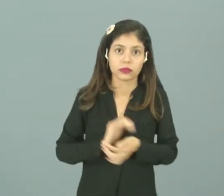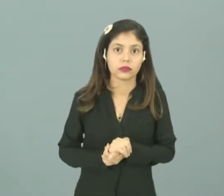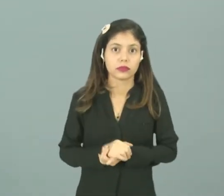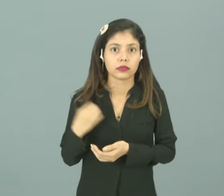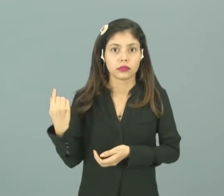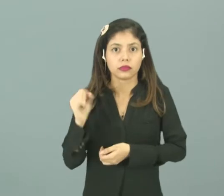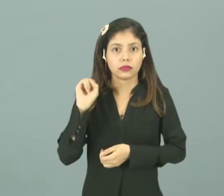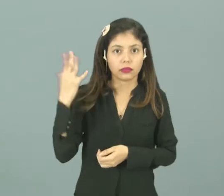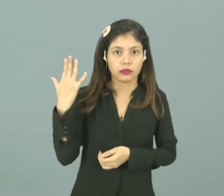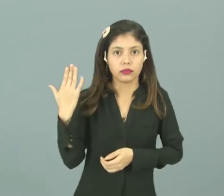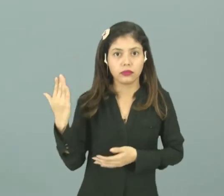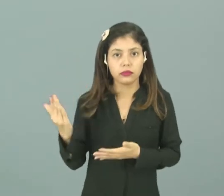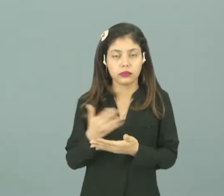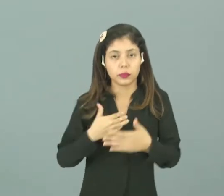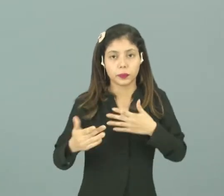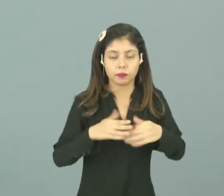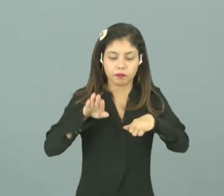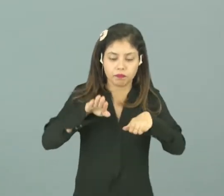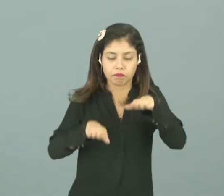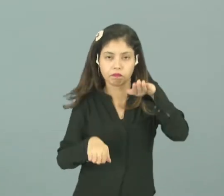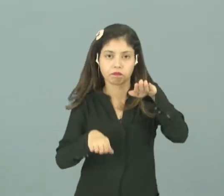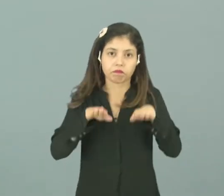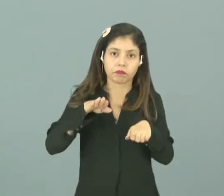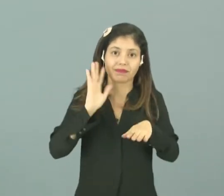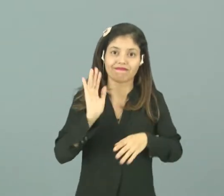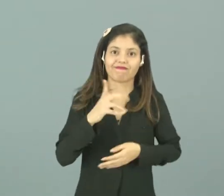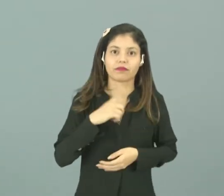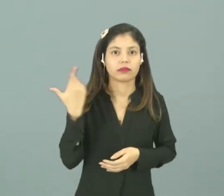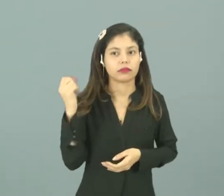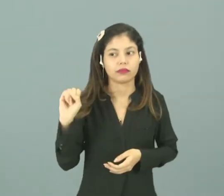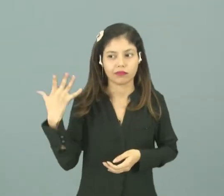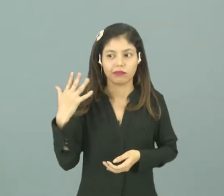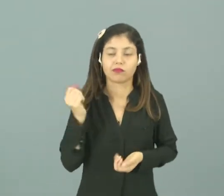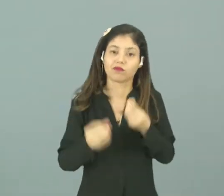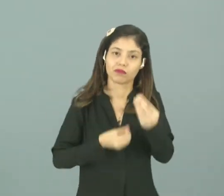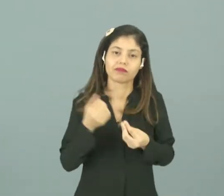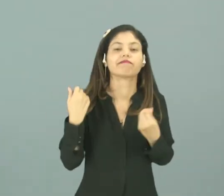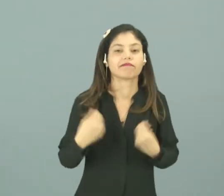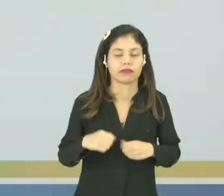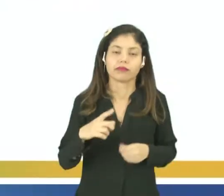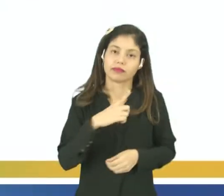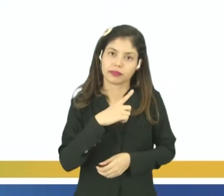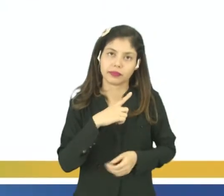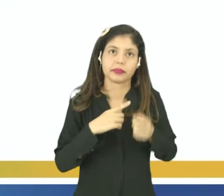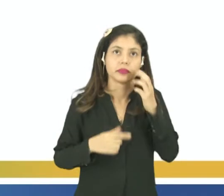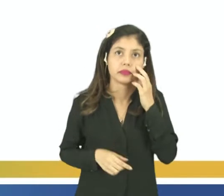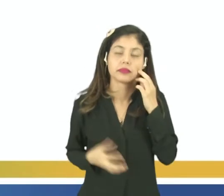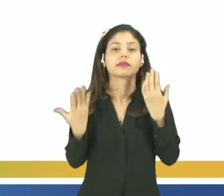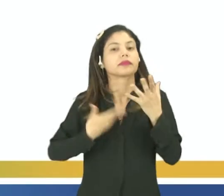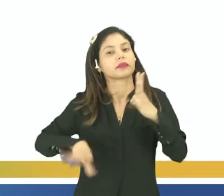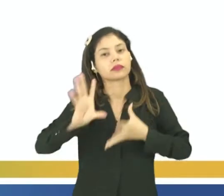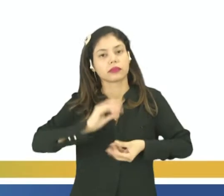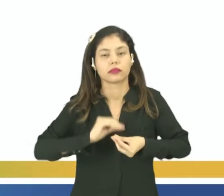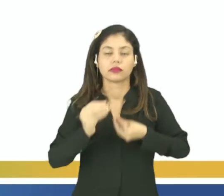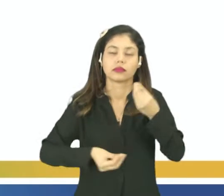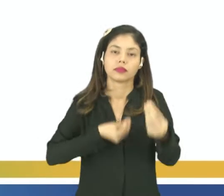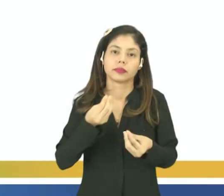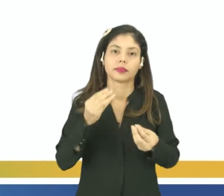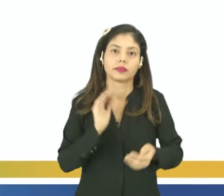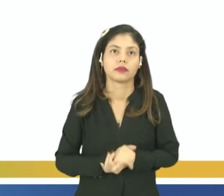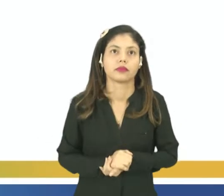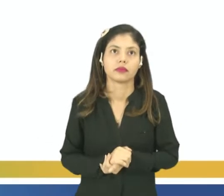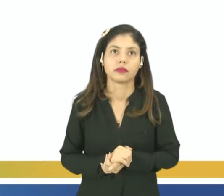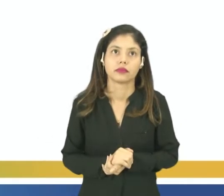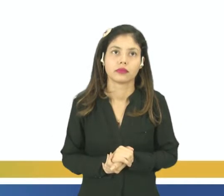Mas, se acontece qualquer desequilíbrio, esse efeito já não vai acontecer como deveria. Aí a gente tem um resuminho de como que é esse